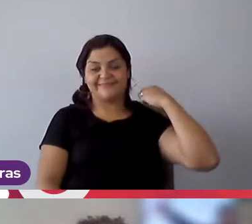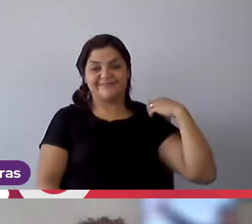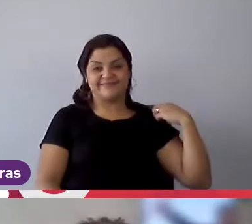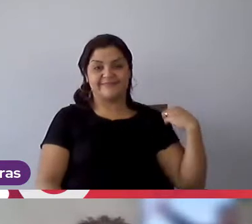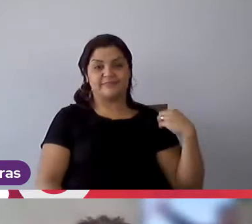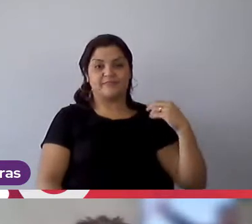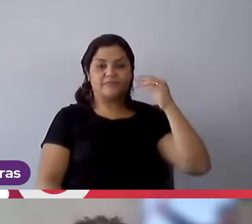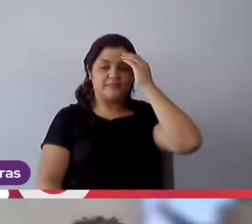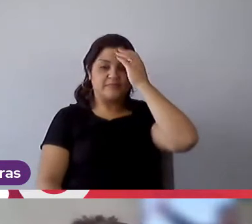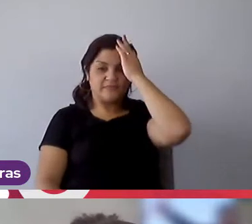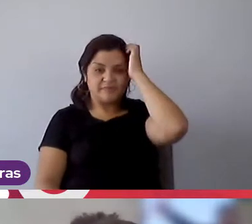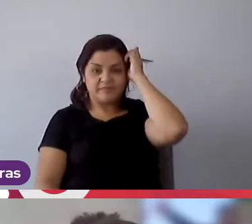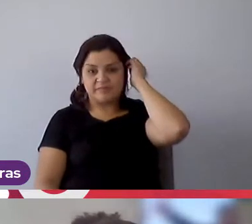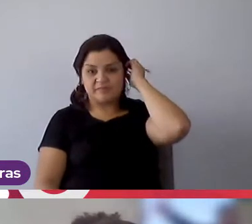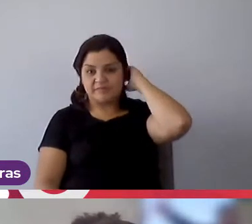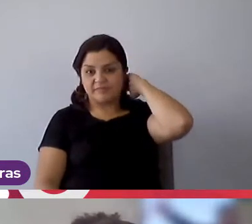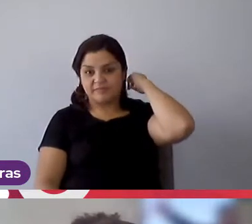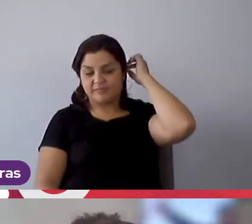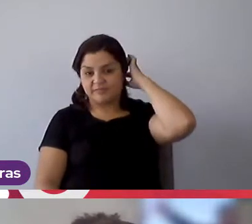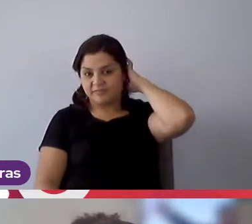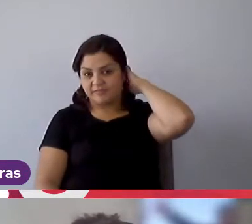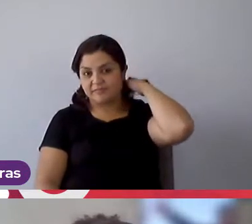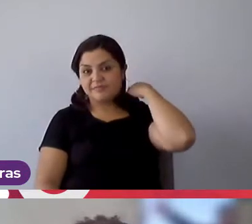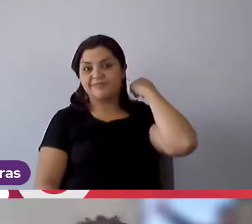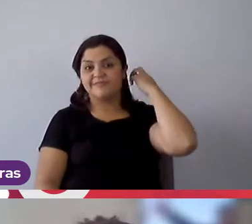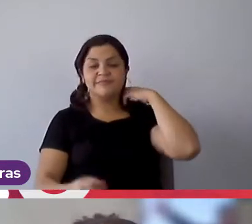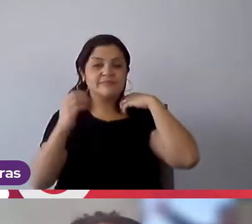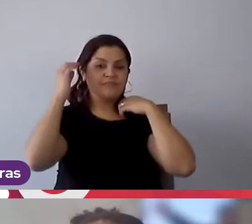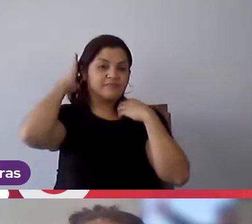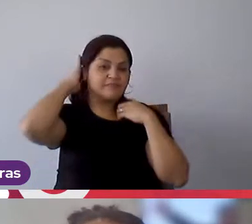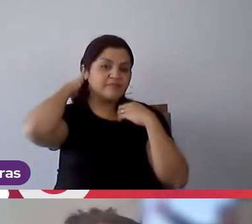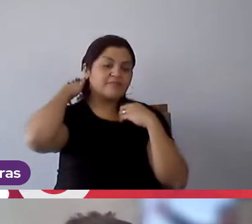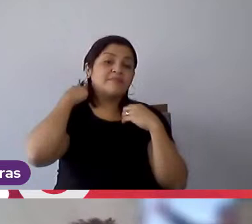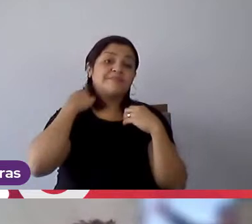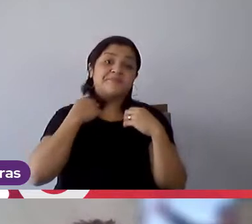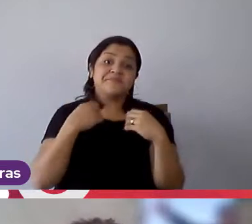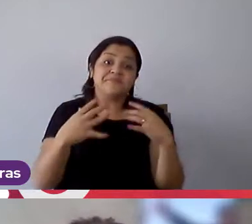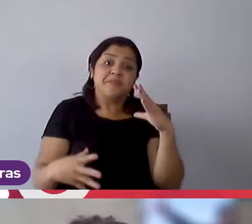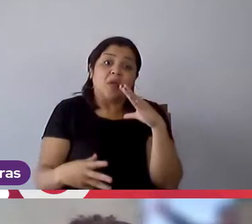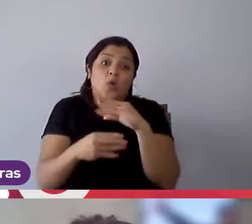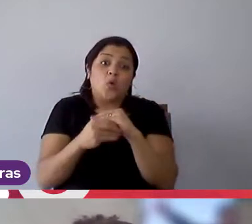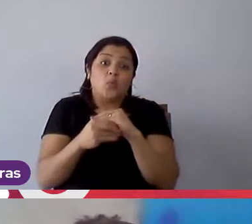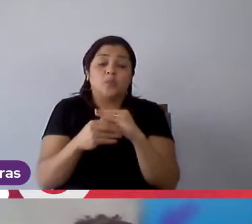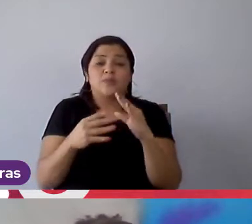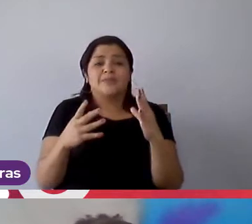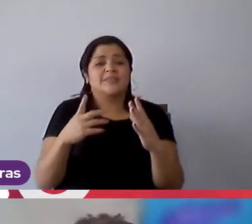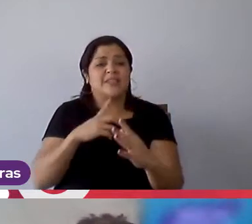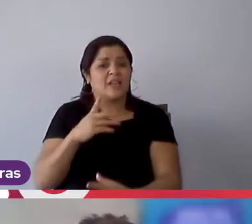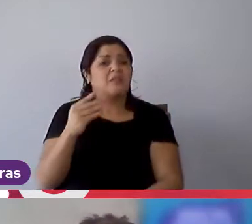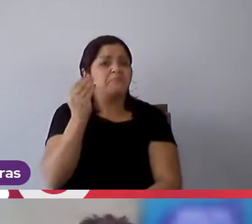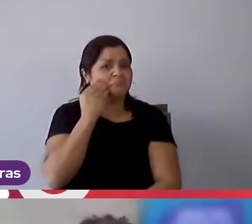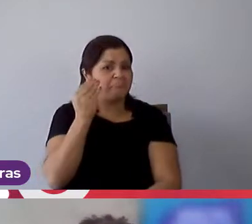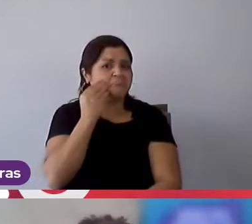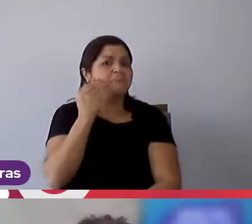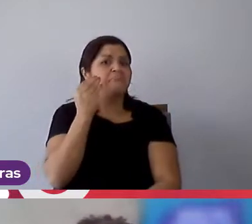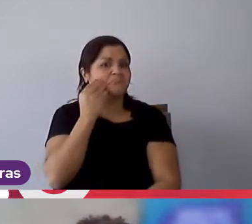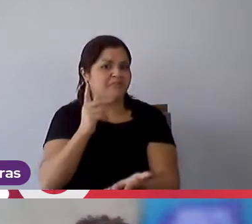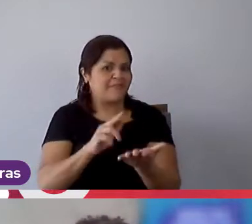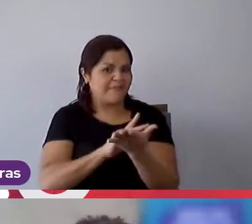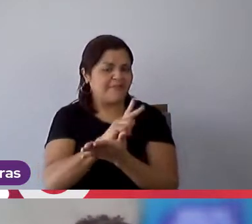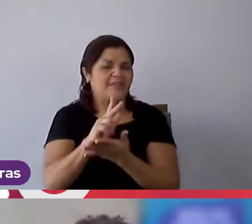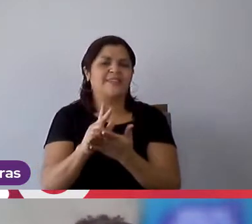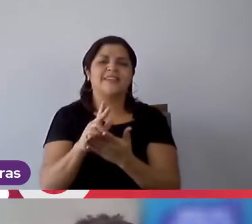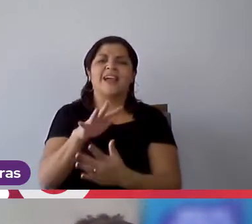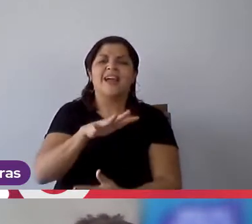Quer completar, Vanessa? Ah, sim, como a Gabi falou, tem muita oportunidade e um